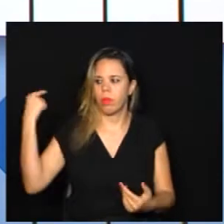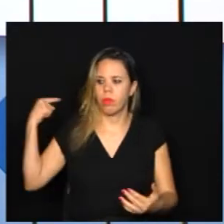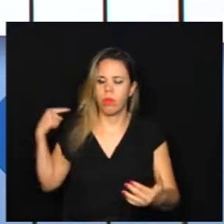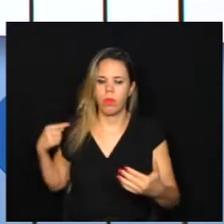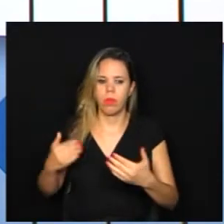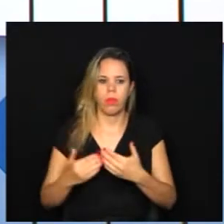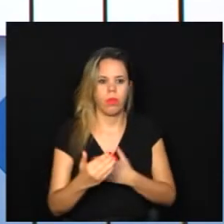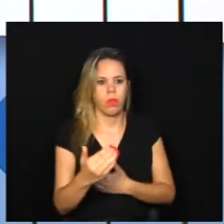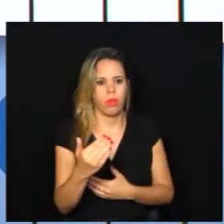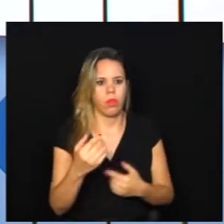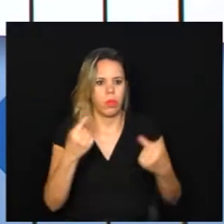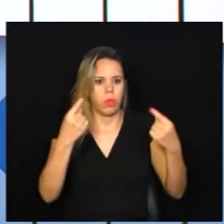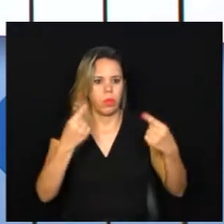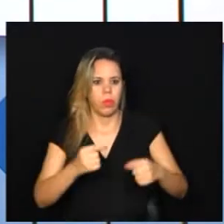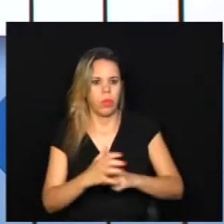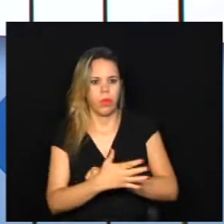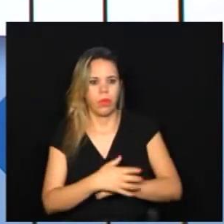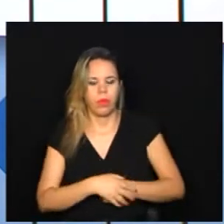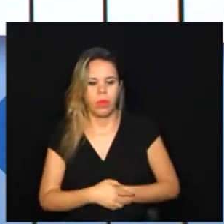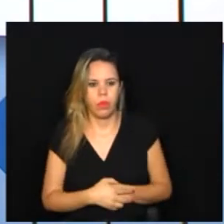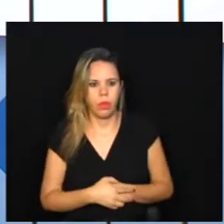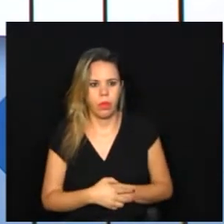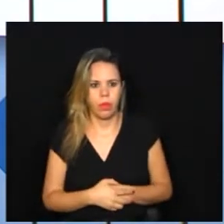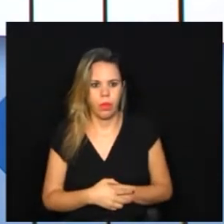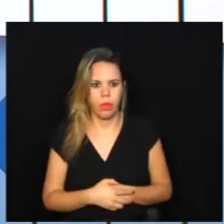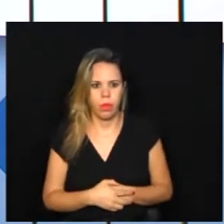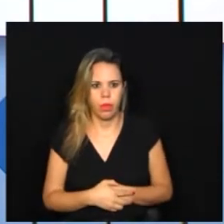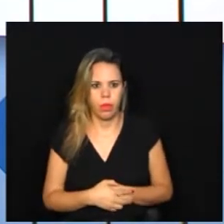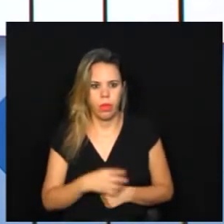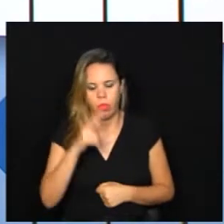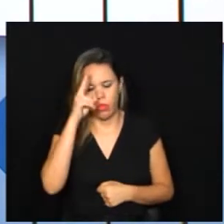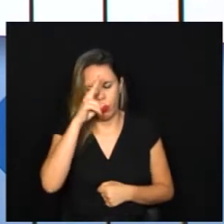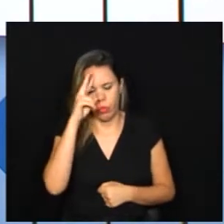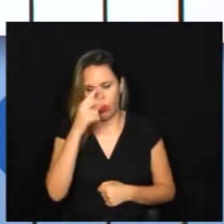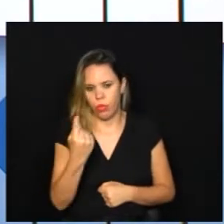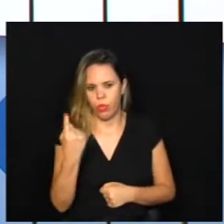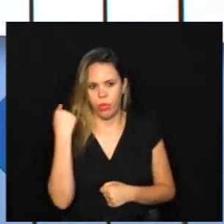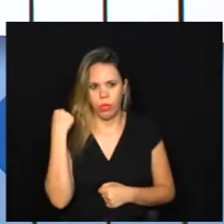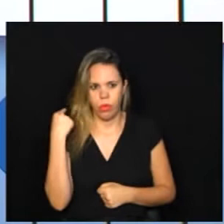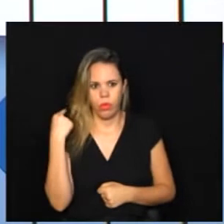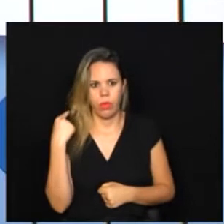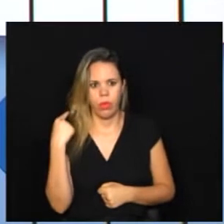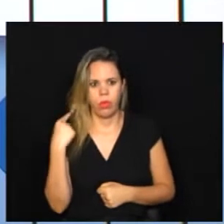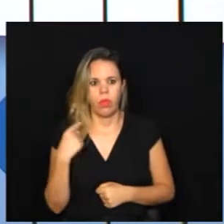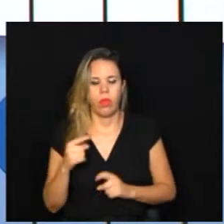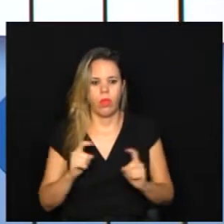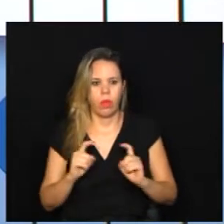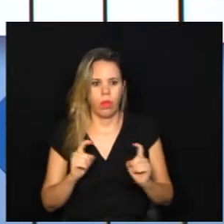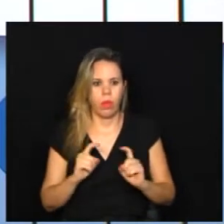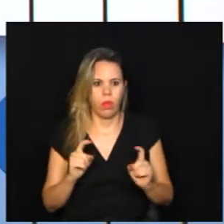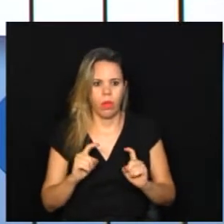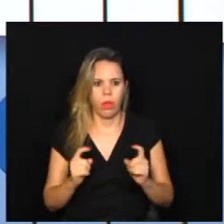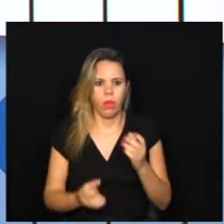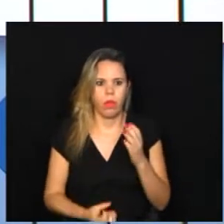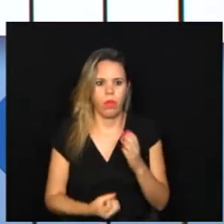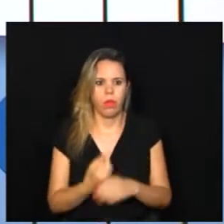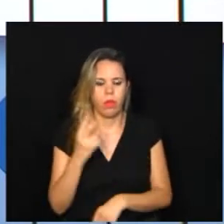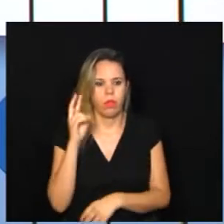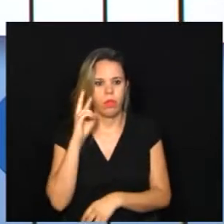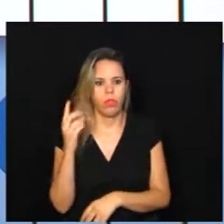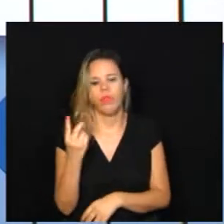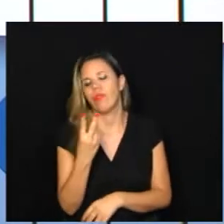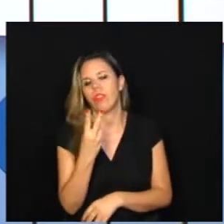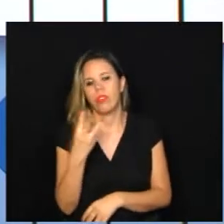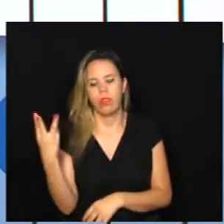proteção contra o novo coronavírus. A gente lembra que a última reunião ordinária aconteceu em 23